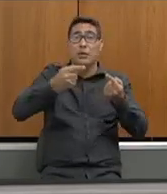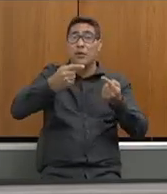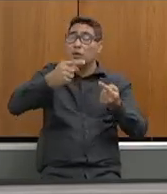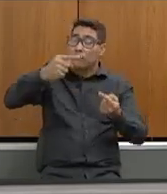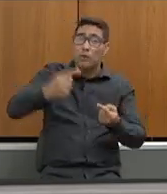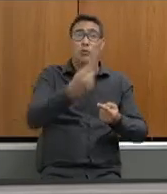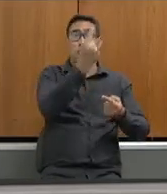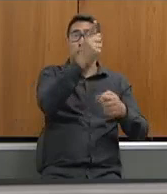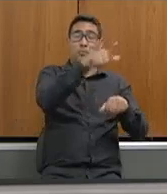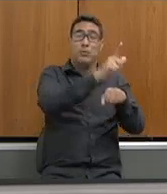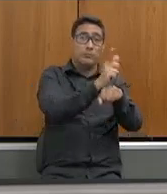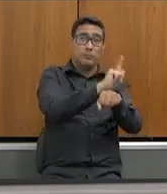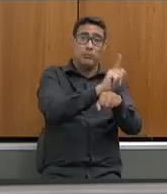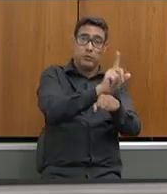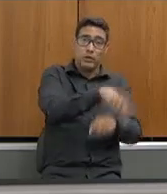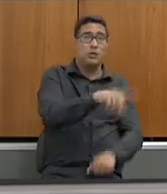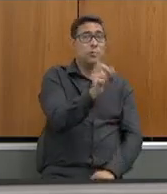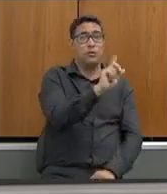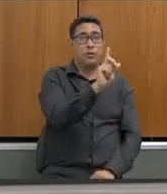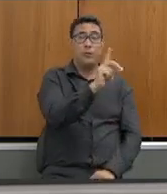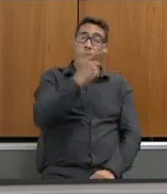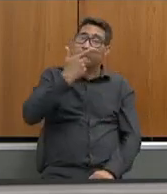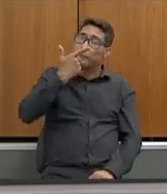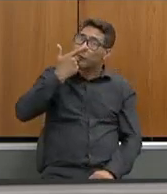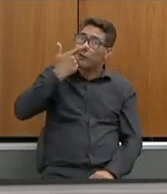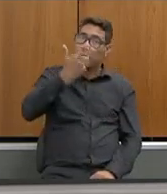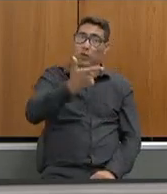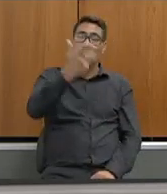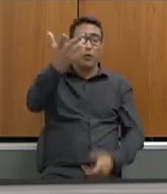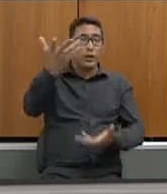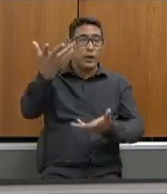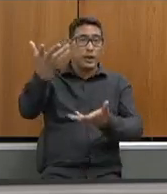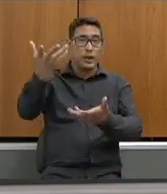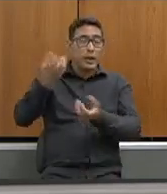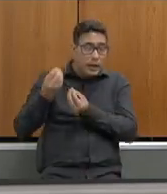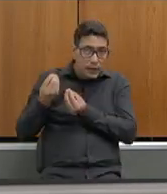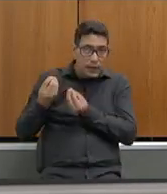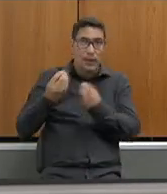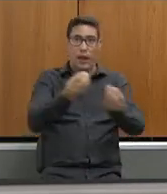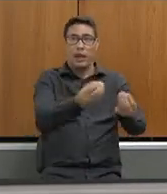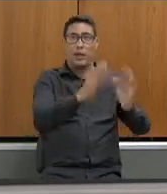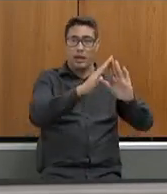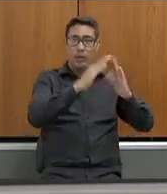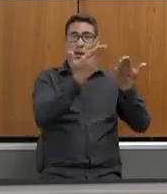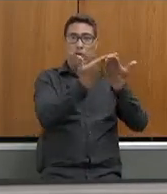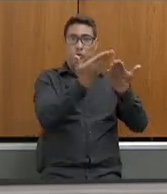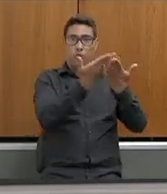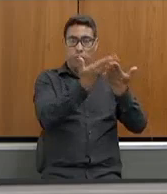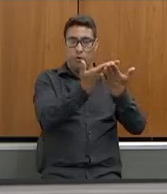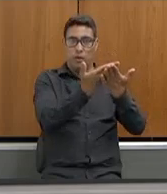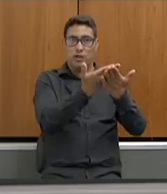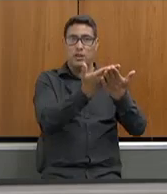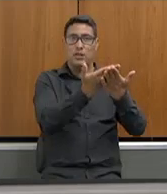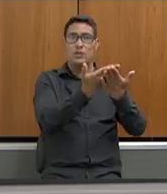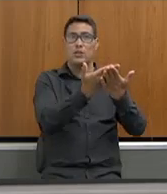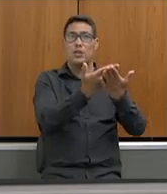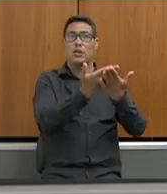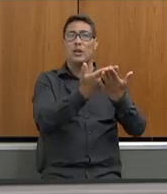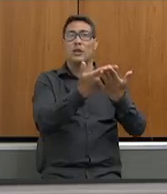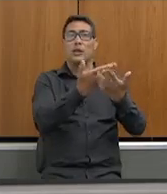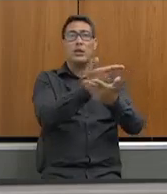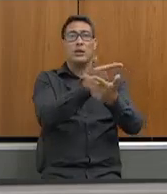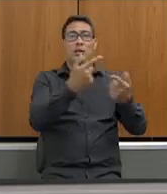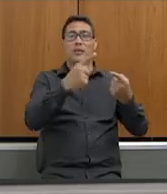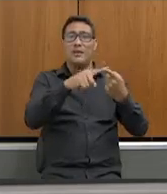gestão eu quero falar uma coisa com o senhor que foi entregue aqui nessas escolas e a gente precisa de fazer um desvaziamento foi entregue um tablet